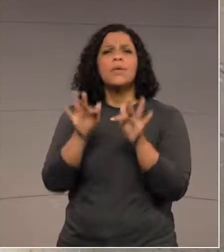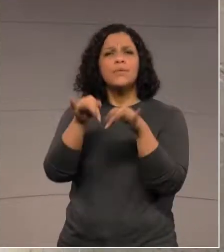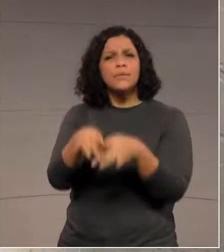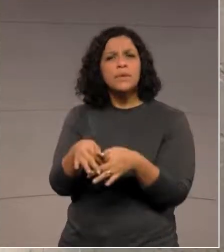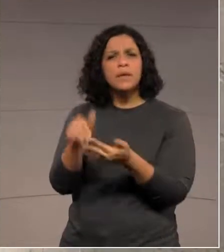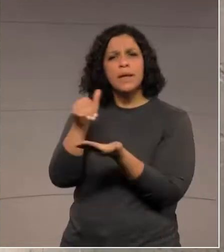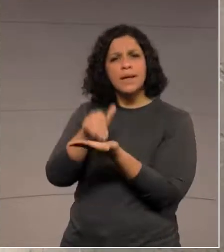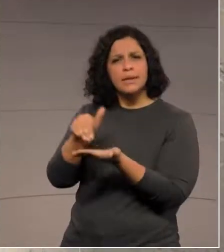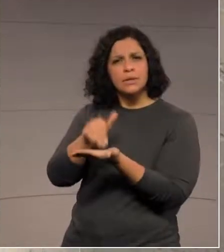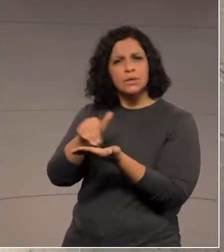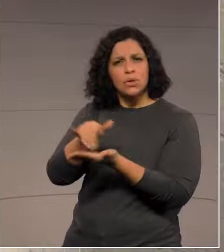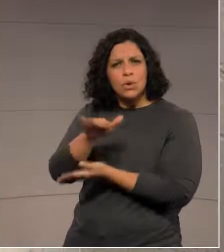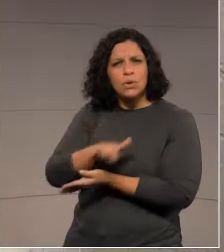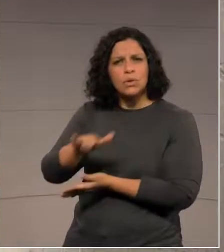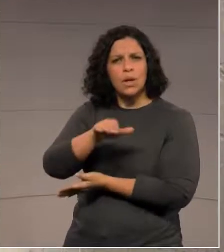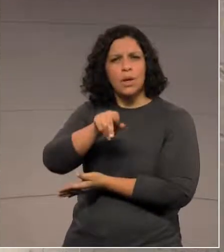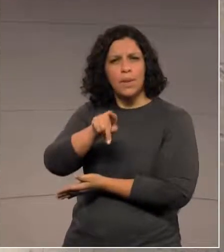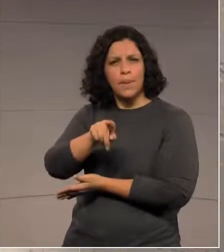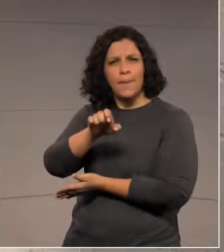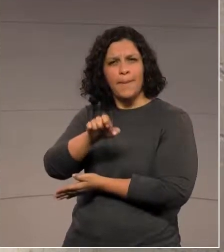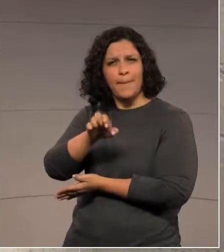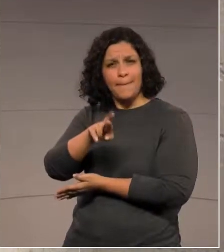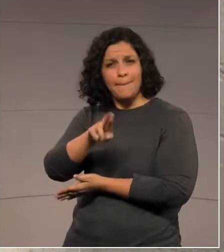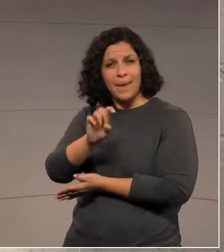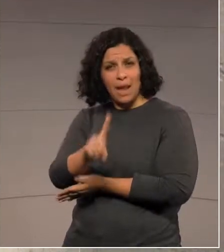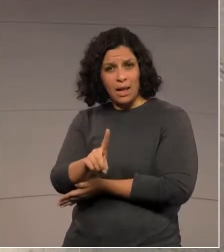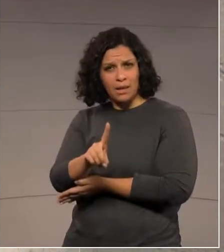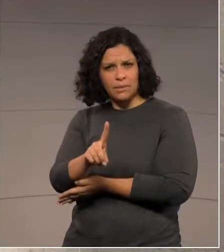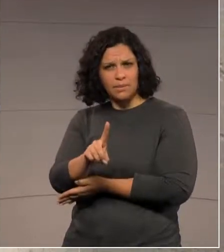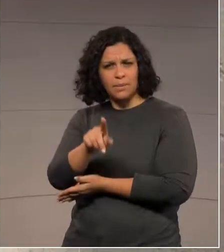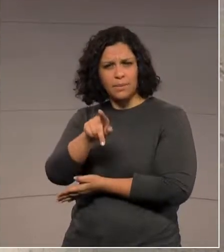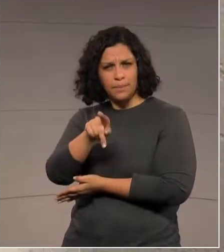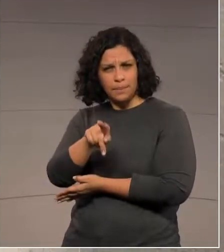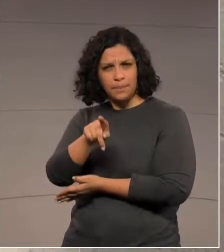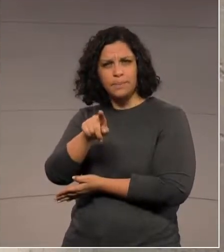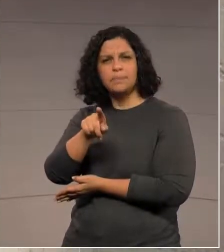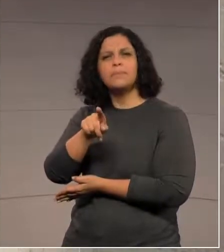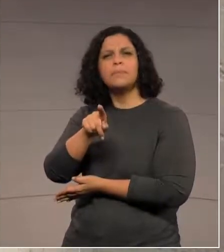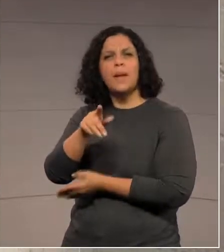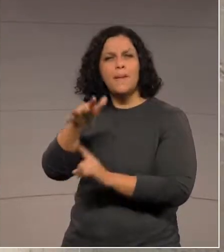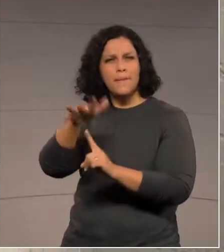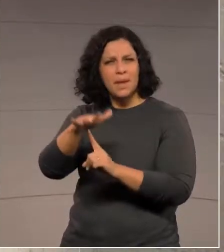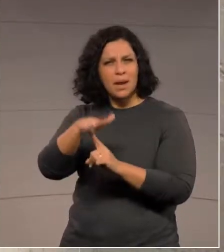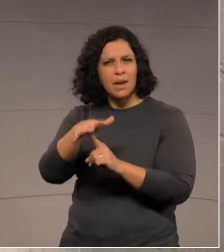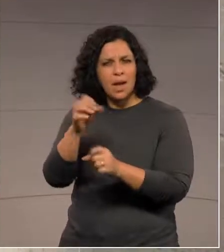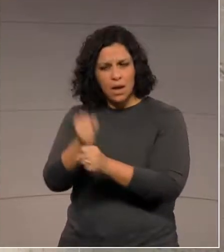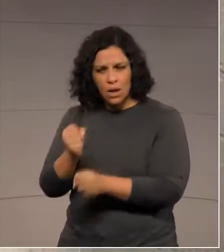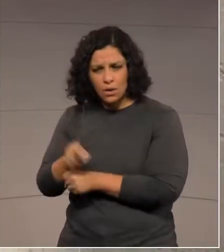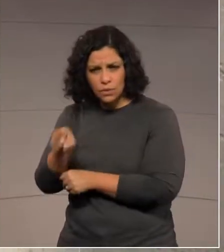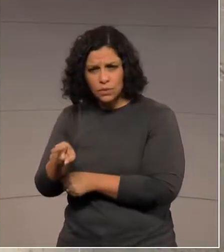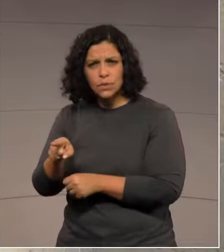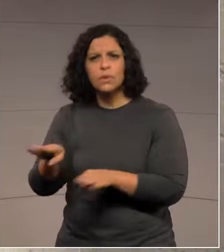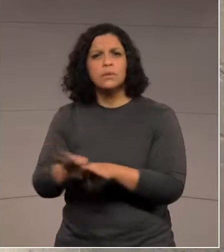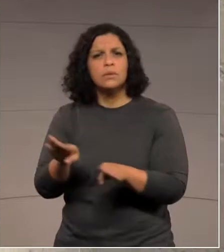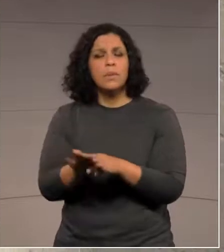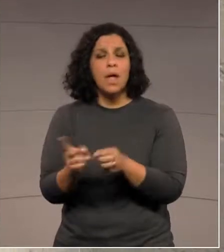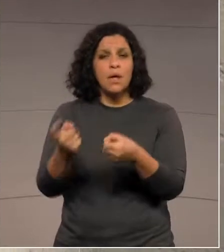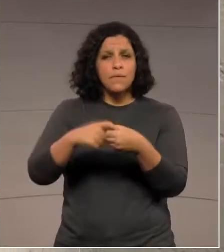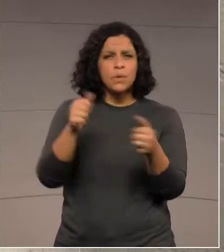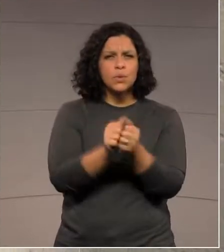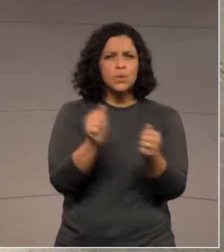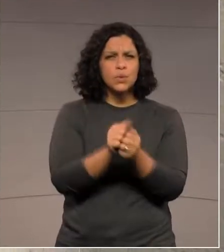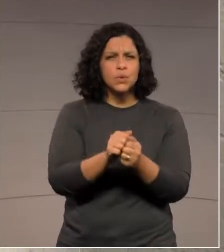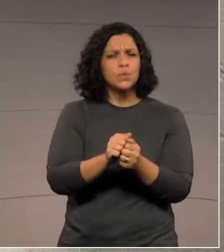da PRED, da Paraná Edificações, que, antes da reforma administrativa, era vinculada, deputado Carmo, à CEIL, Secretaria de